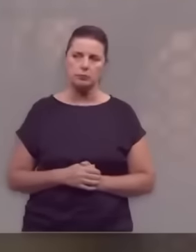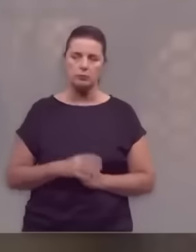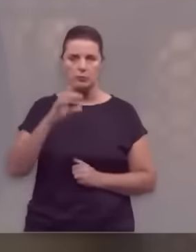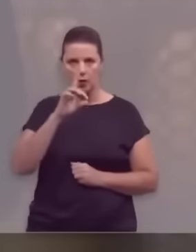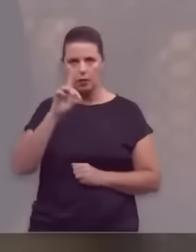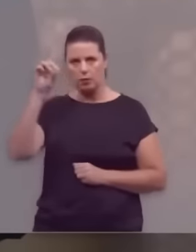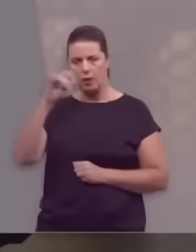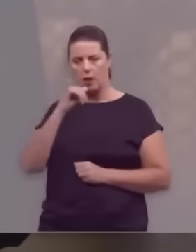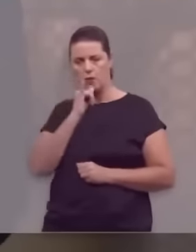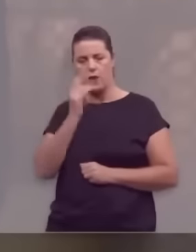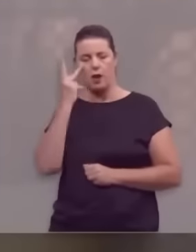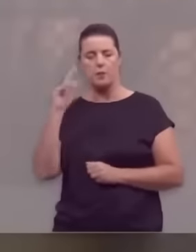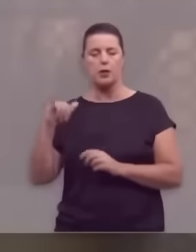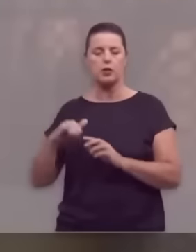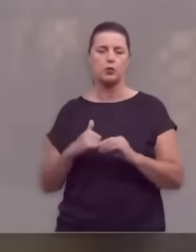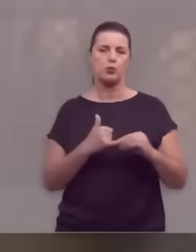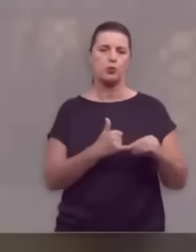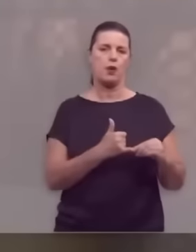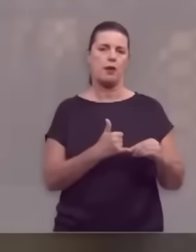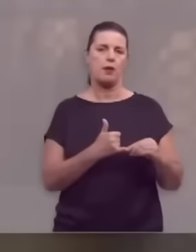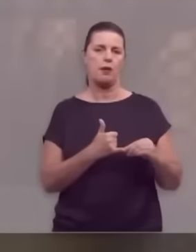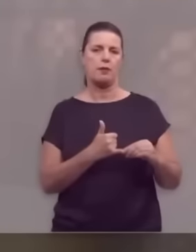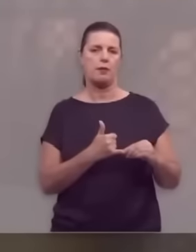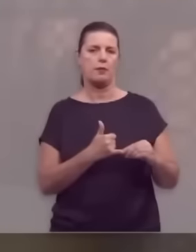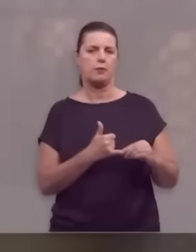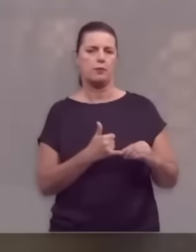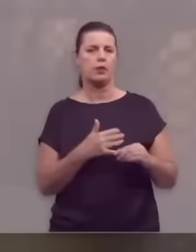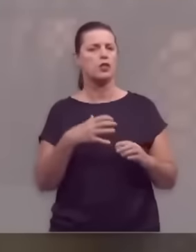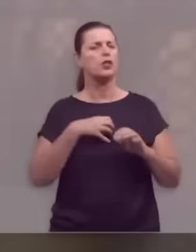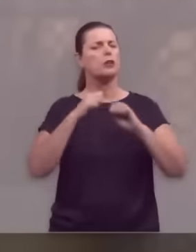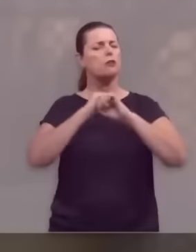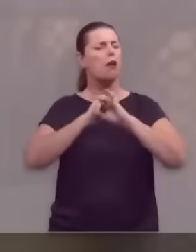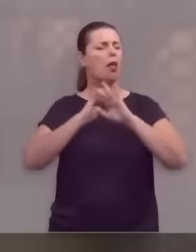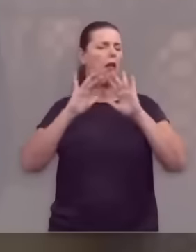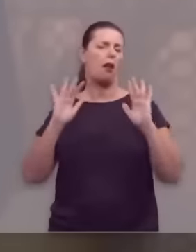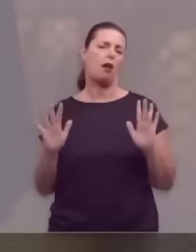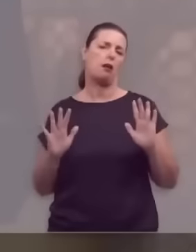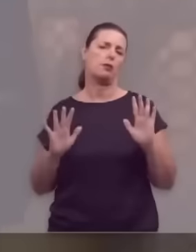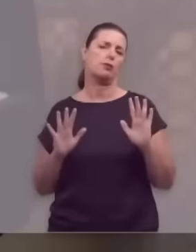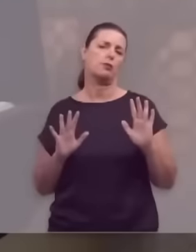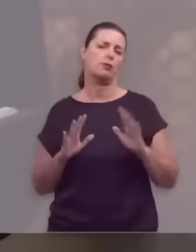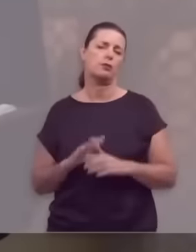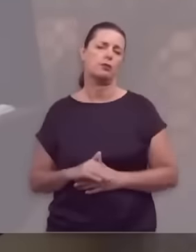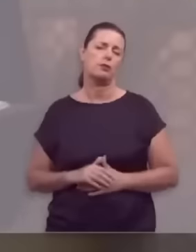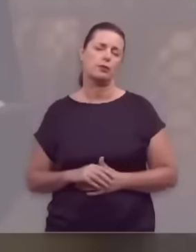E Deus diz para Josué, de forma muito clara,